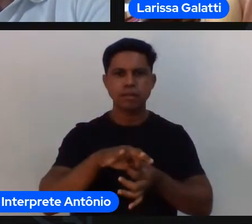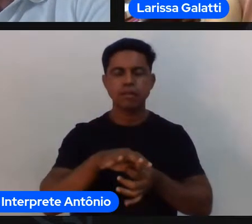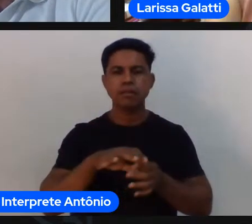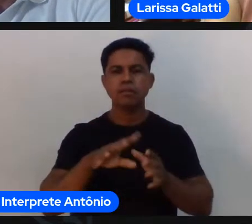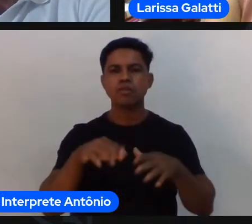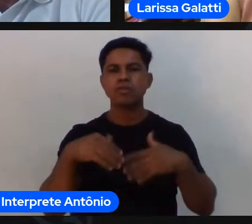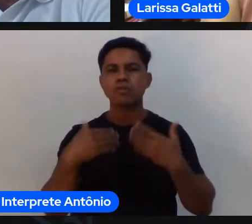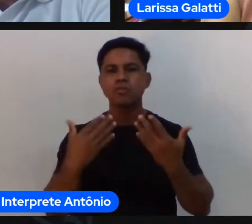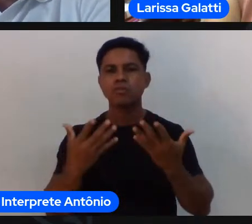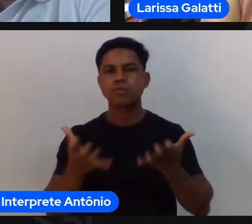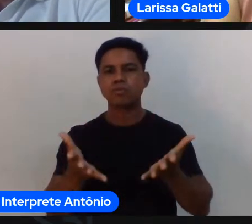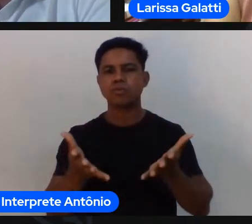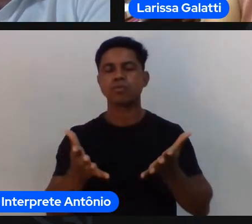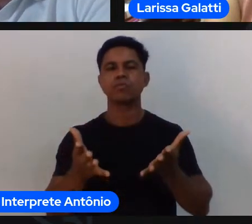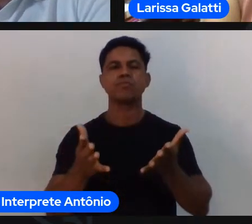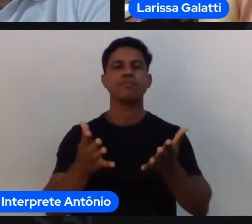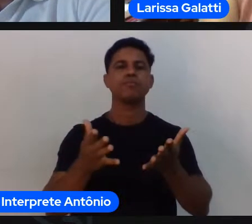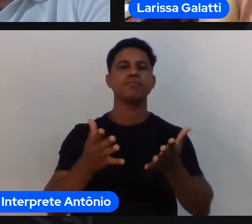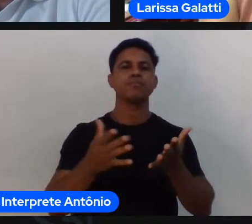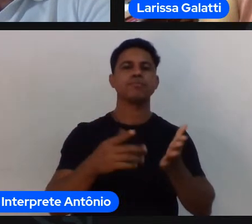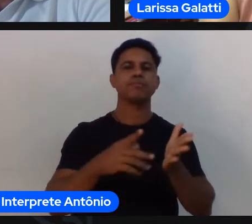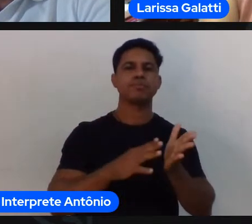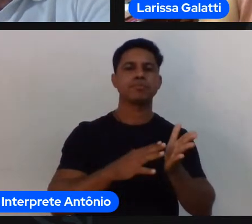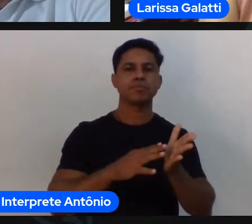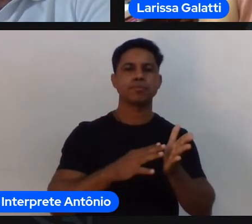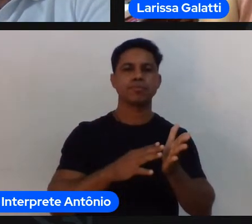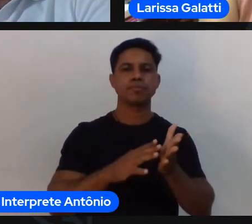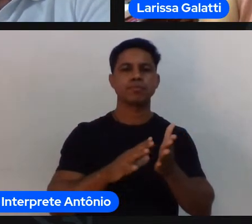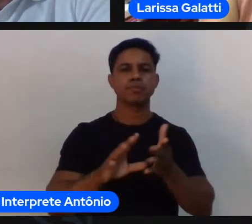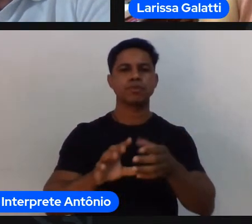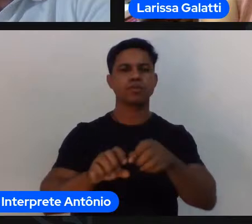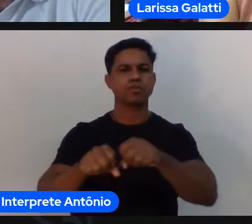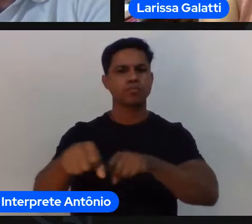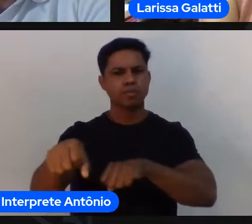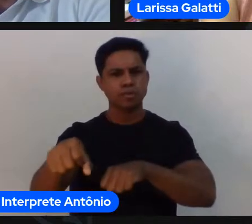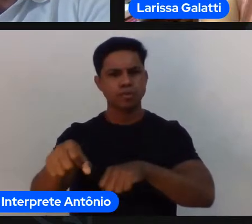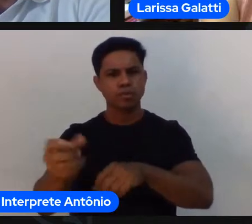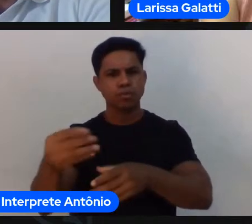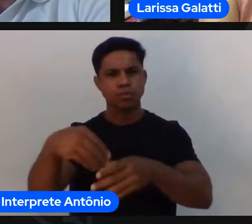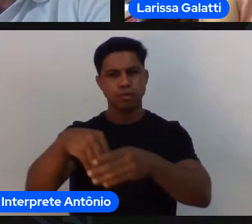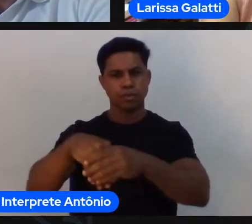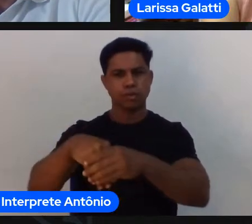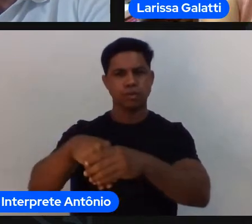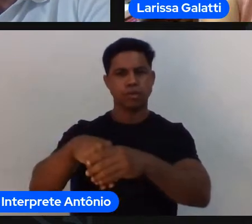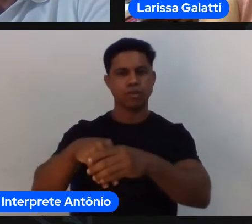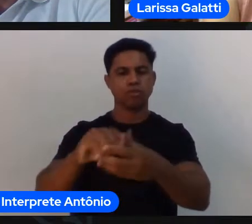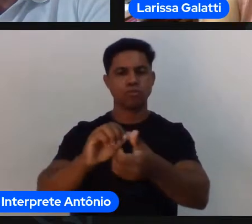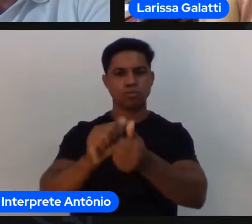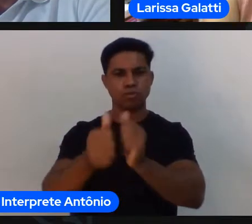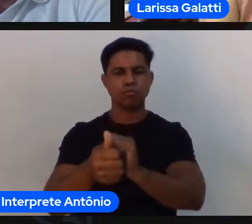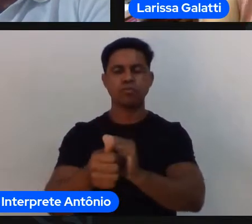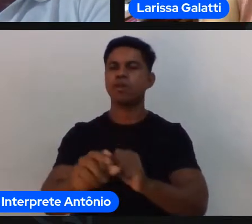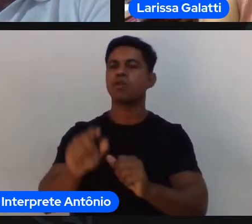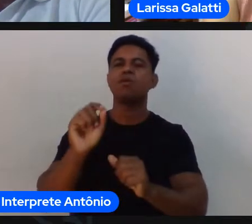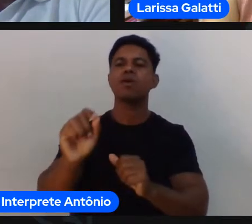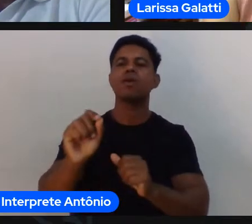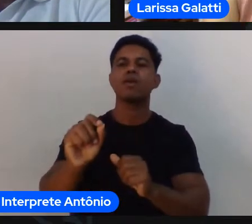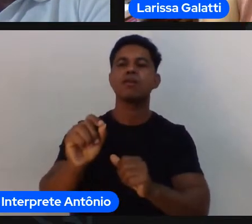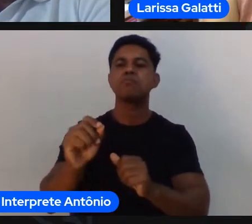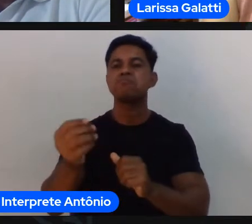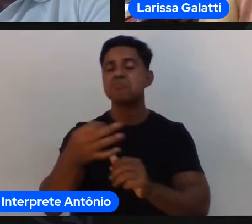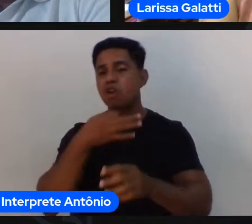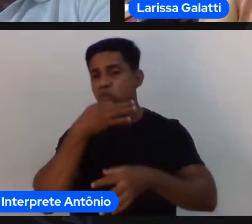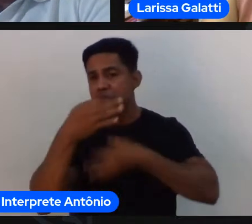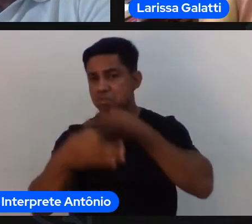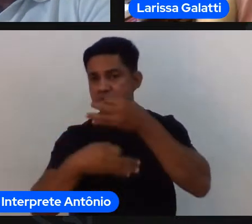formação no indivíduo o que a senhora acha sobre esse projeto que limitam né a entrada dos alunos baseado em notas e